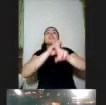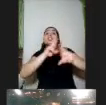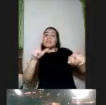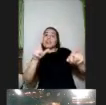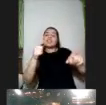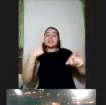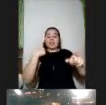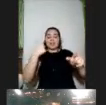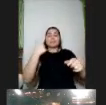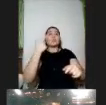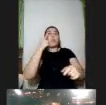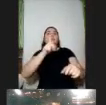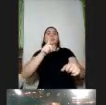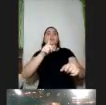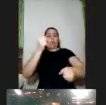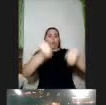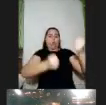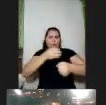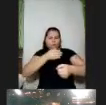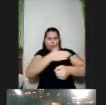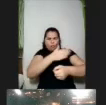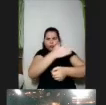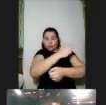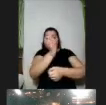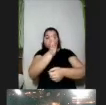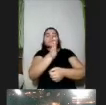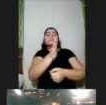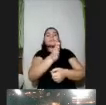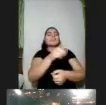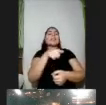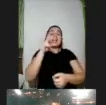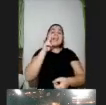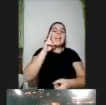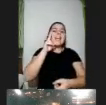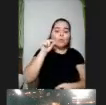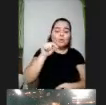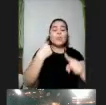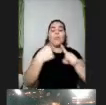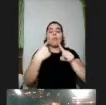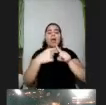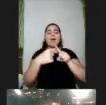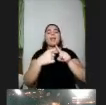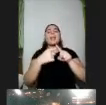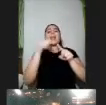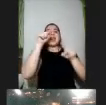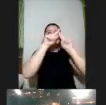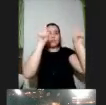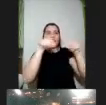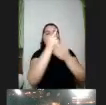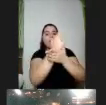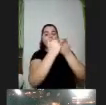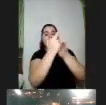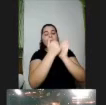em interlagos e aí é muito legal isso porque essa imagem mostra exatamente isso que quando a gente vê